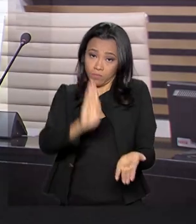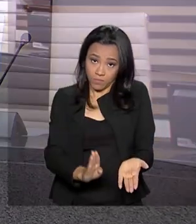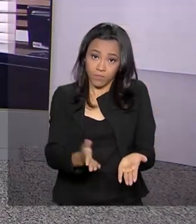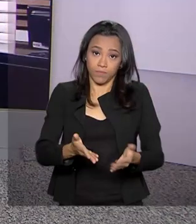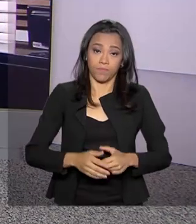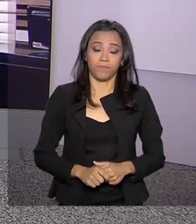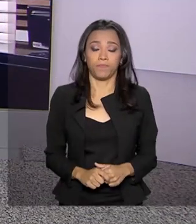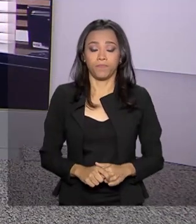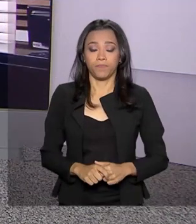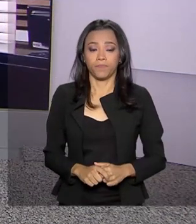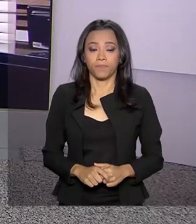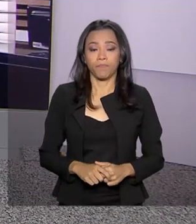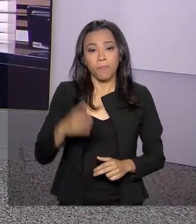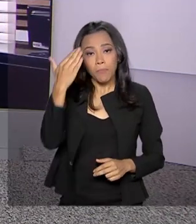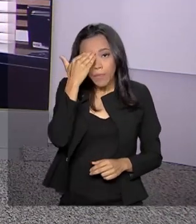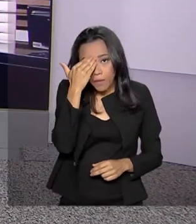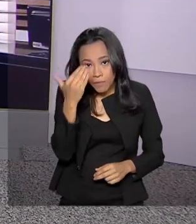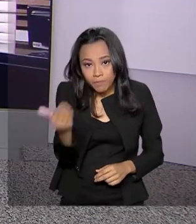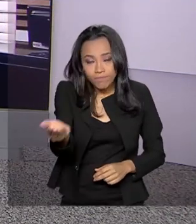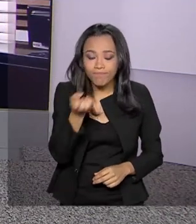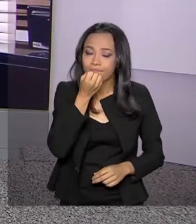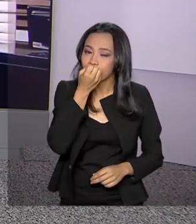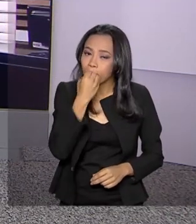Mara. Obrigada, Ricardo. Bom trabalho para você.